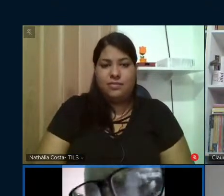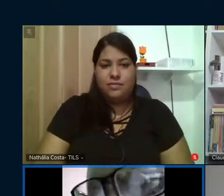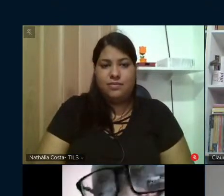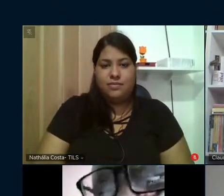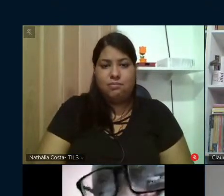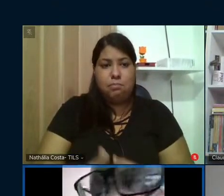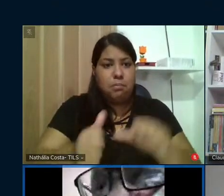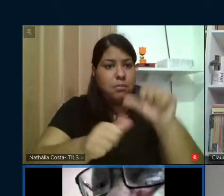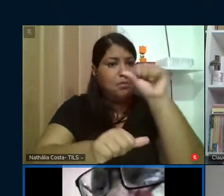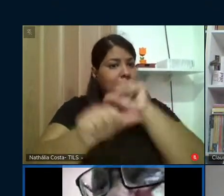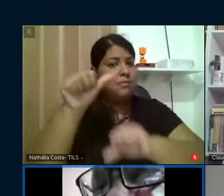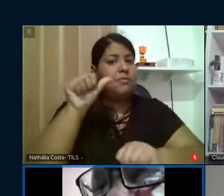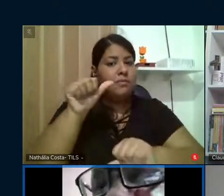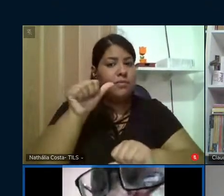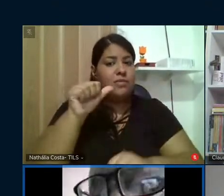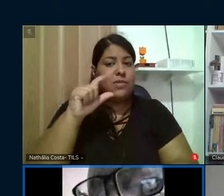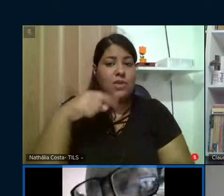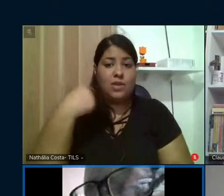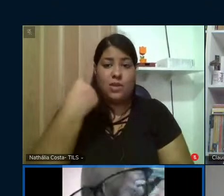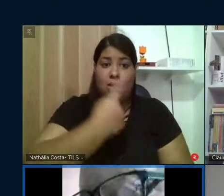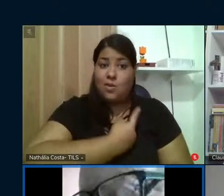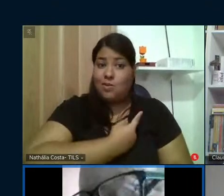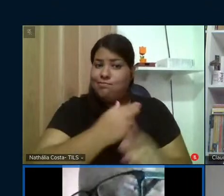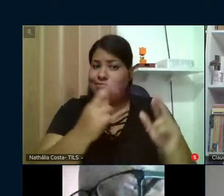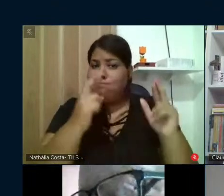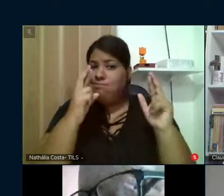o nosso esperançar.